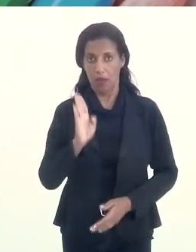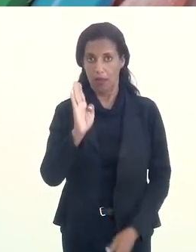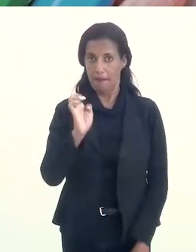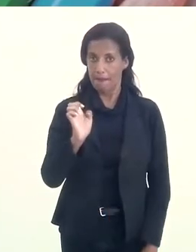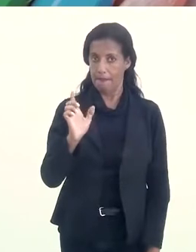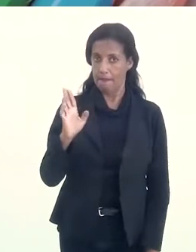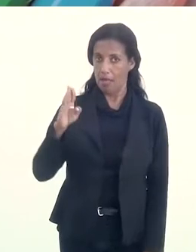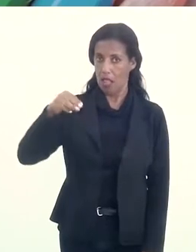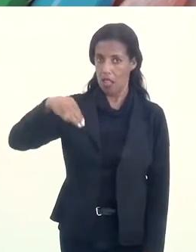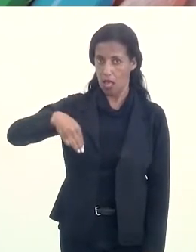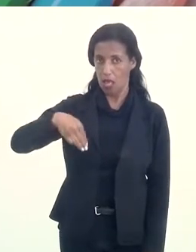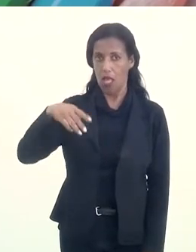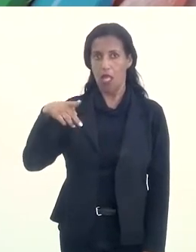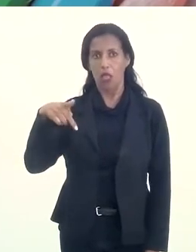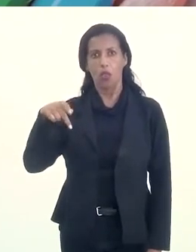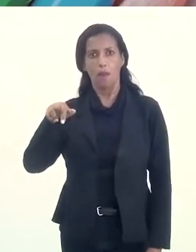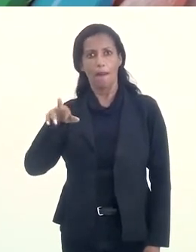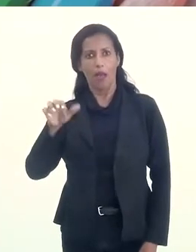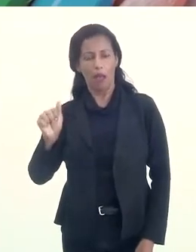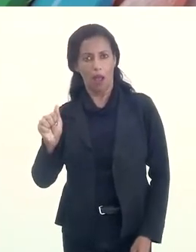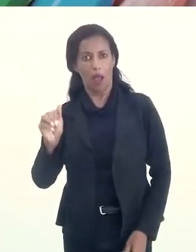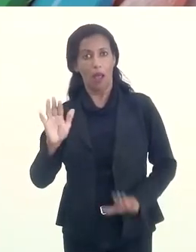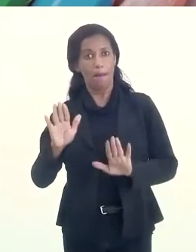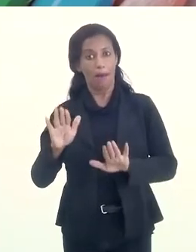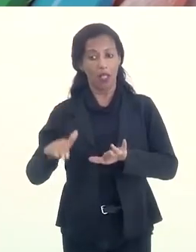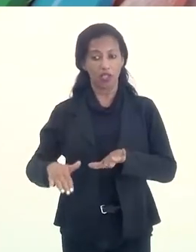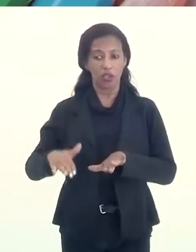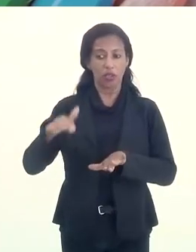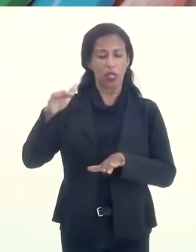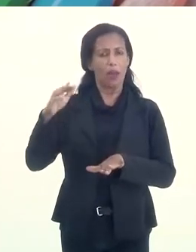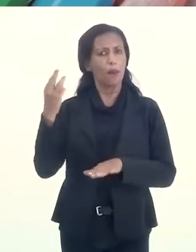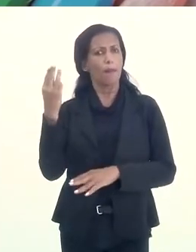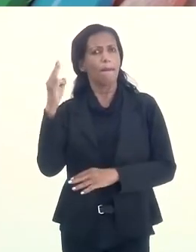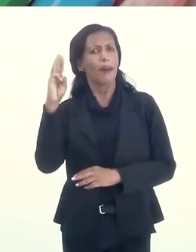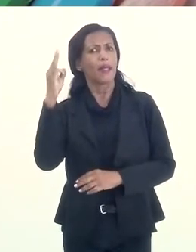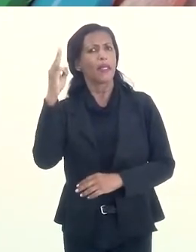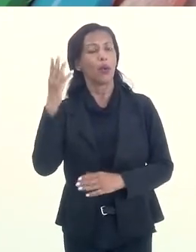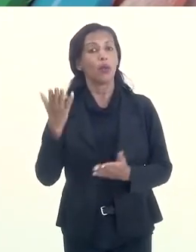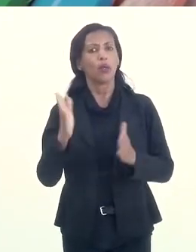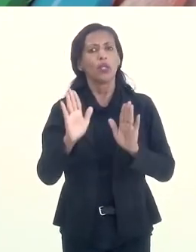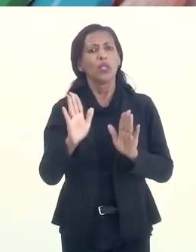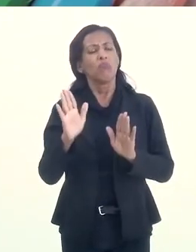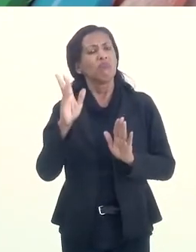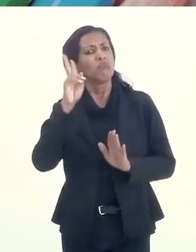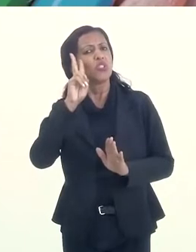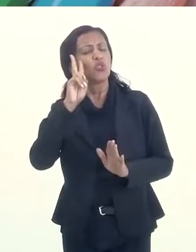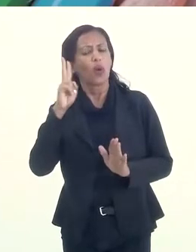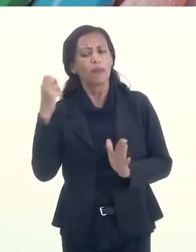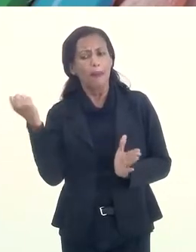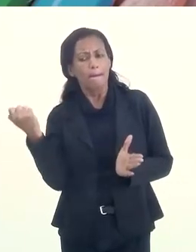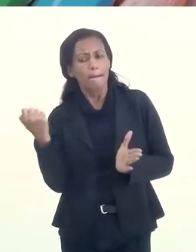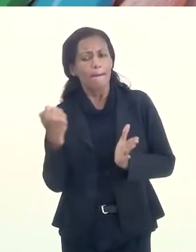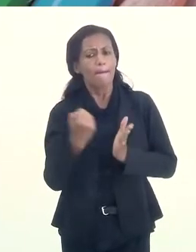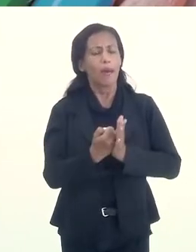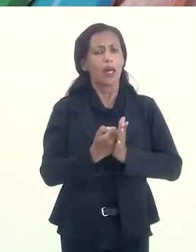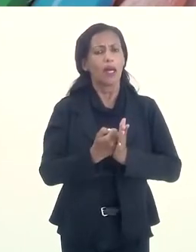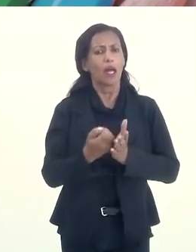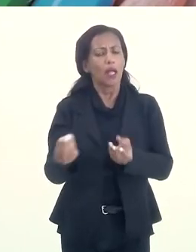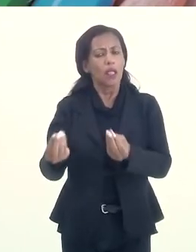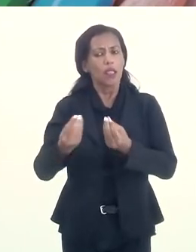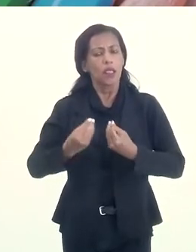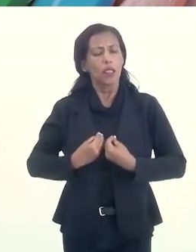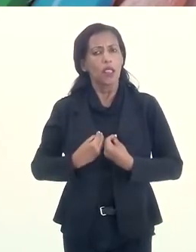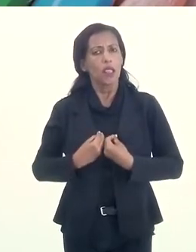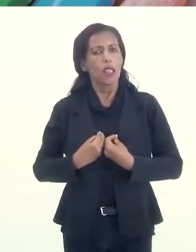em Belém do Pará e foi criado no Maranhão. Que histórias você traz marcantes, que te